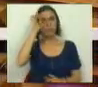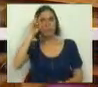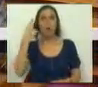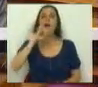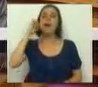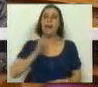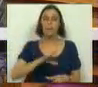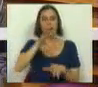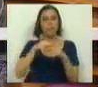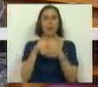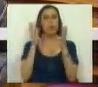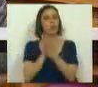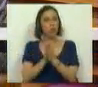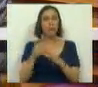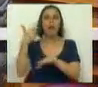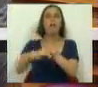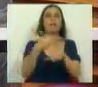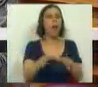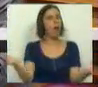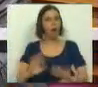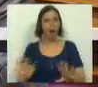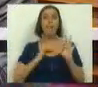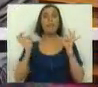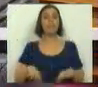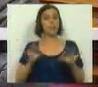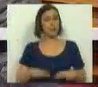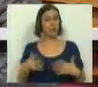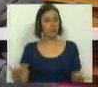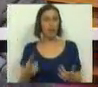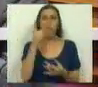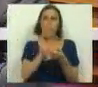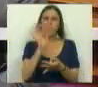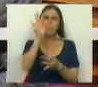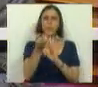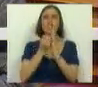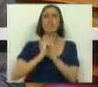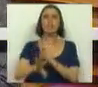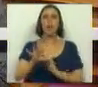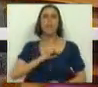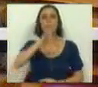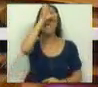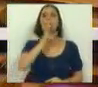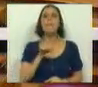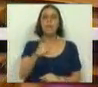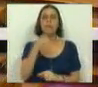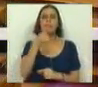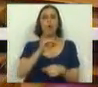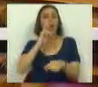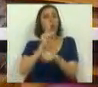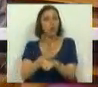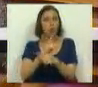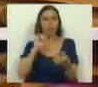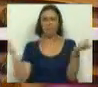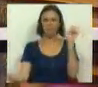e capaz de abarcar todos e não deixar ninguém para trás. E terminava também deixando uma nota sobre o despacho do Sr. Ministro quanto a uma outra